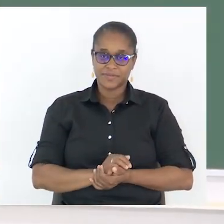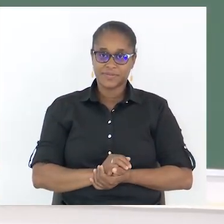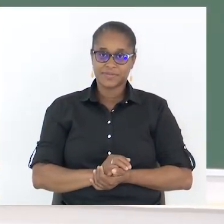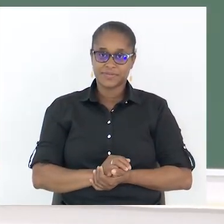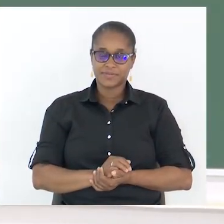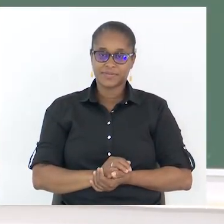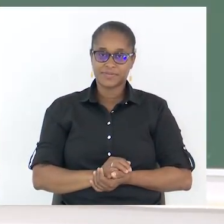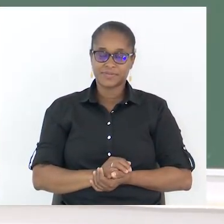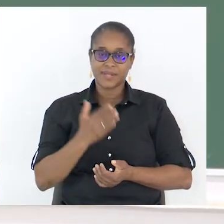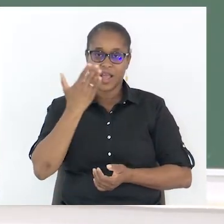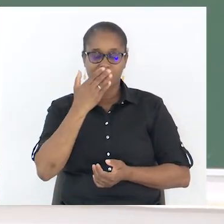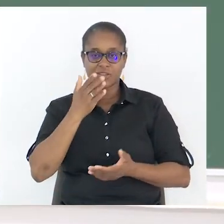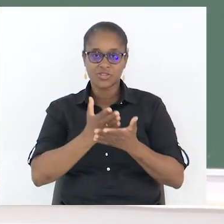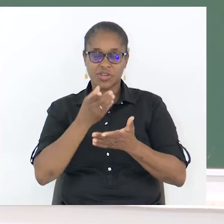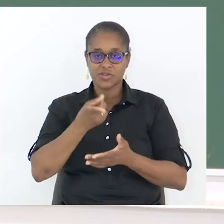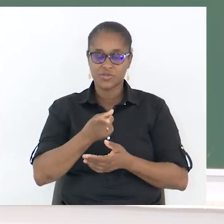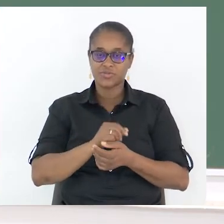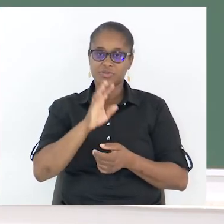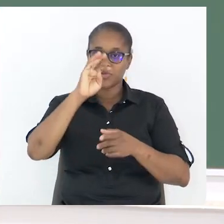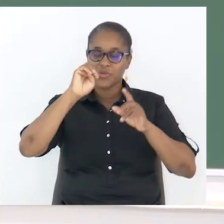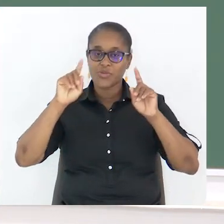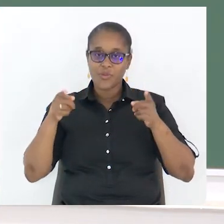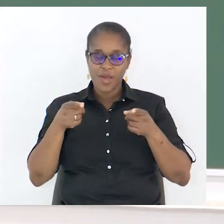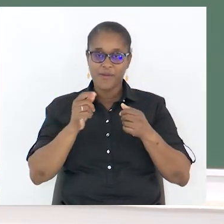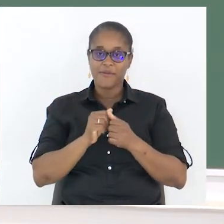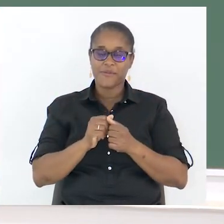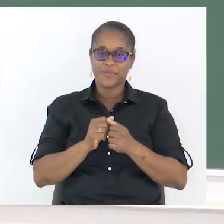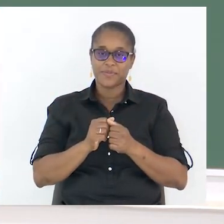Aula para o nono ano. Sumário. Sumário.